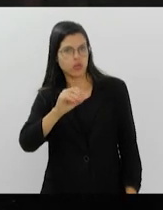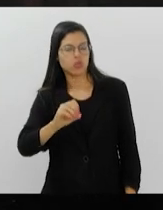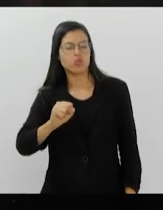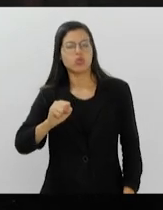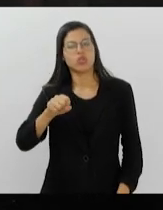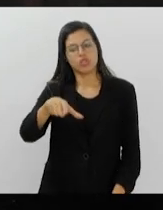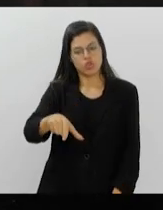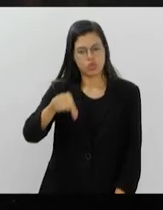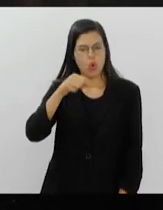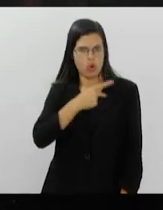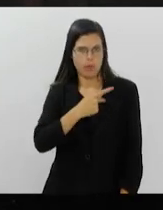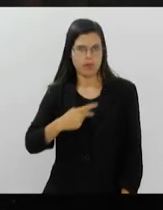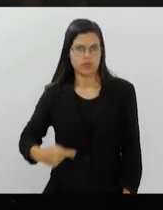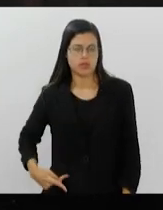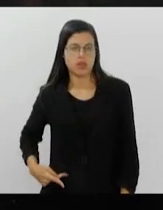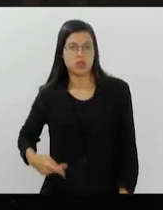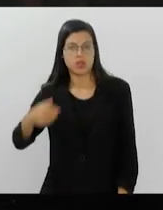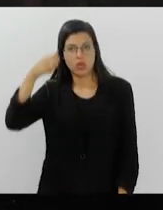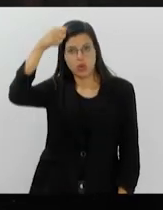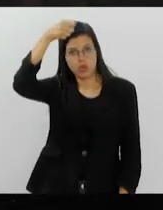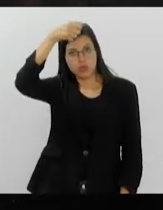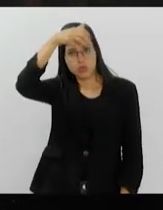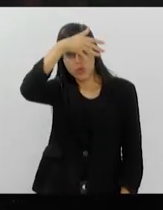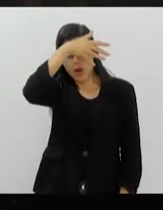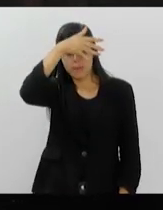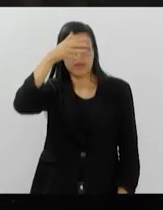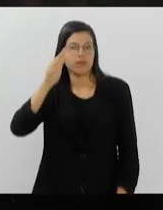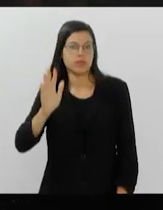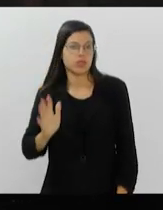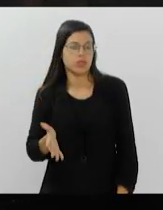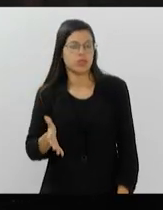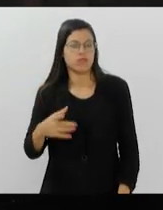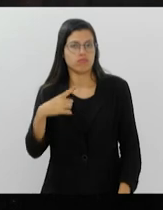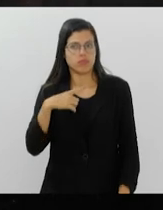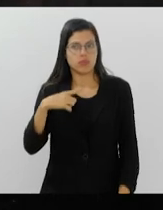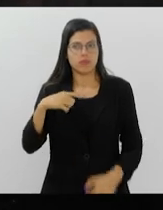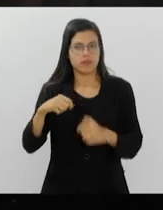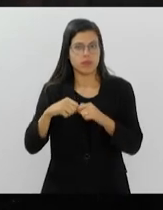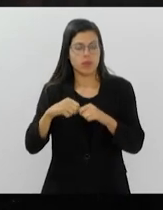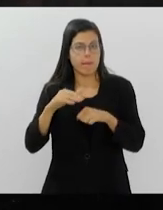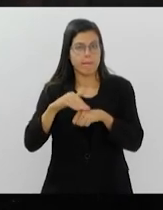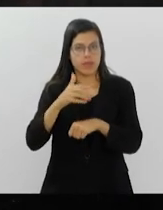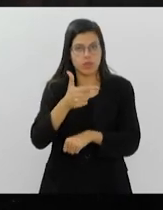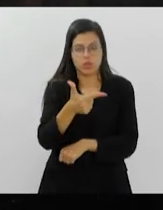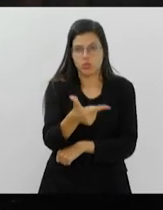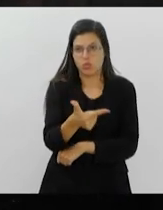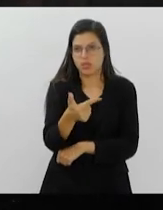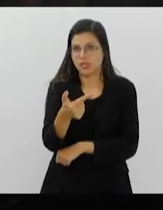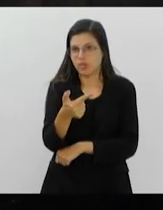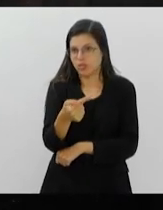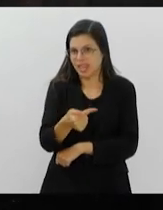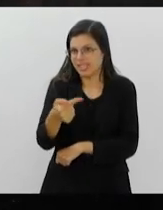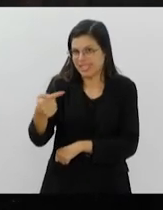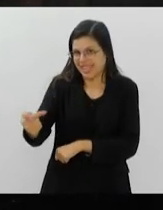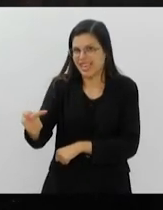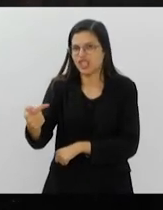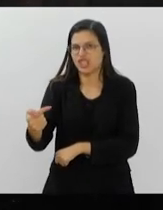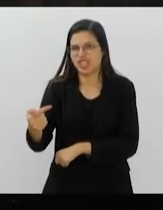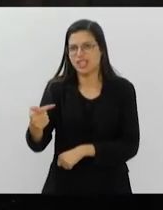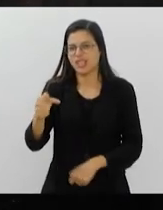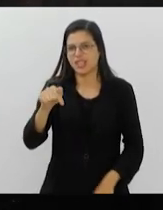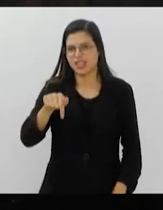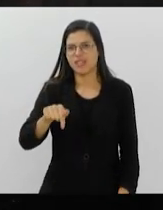E, o Trump já tinha feito mais de 277 delegados.